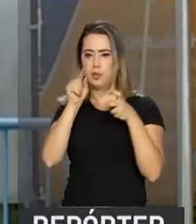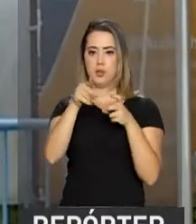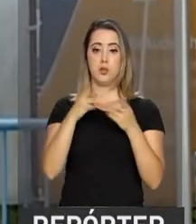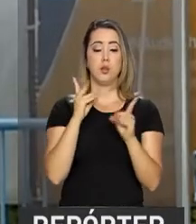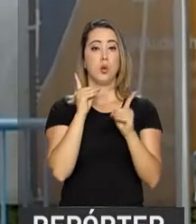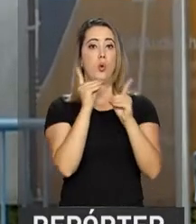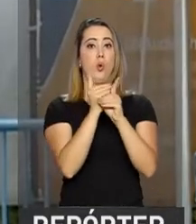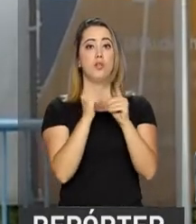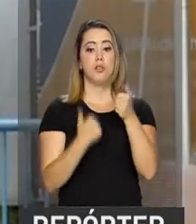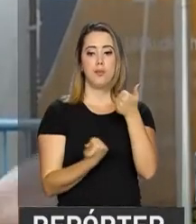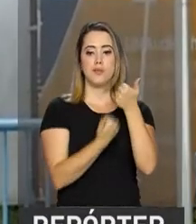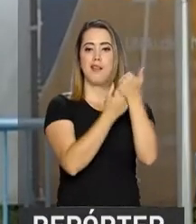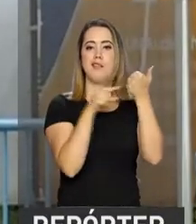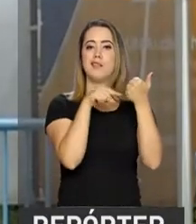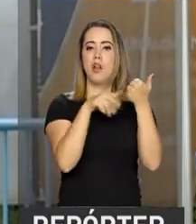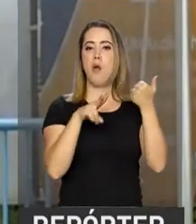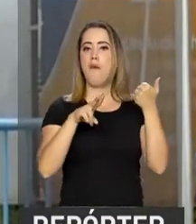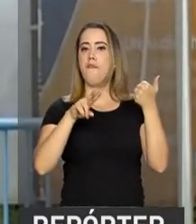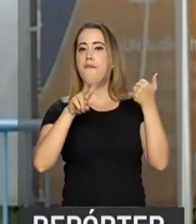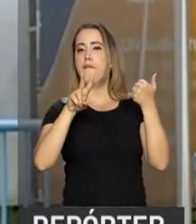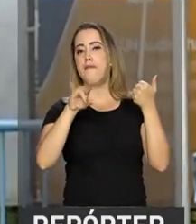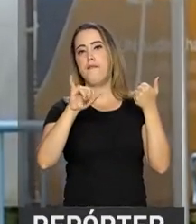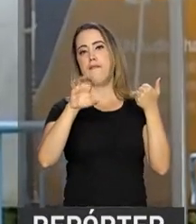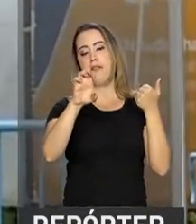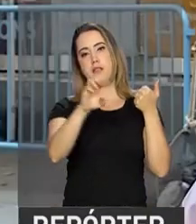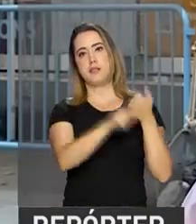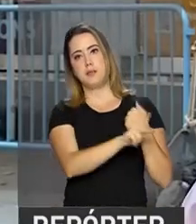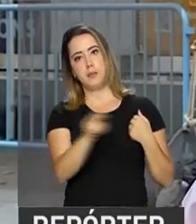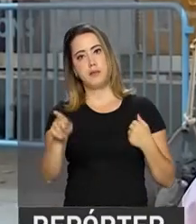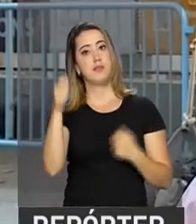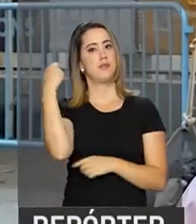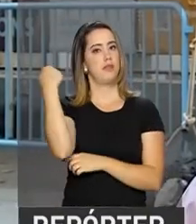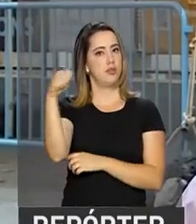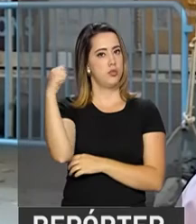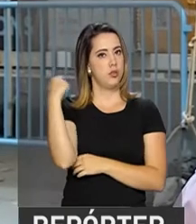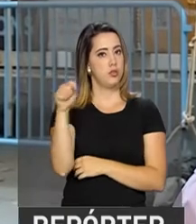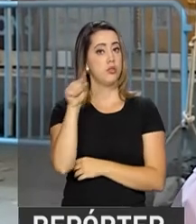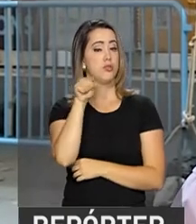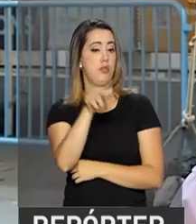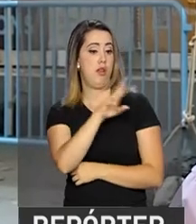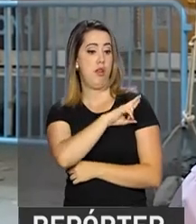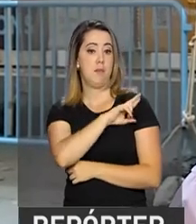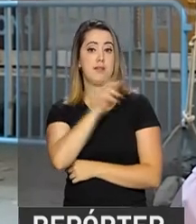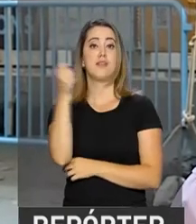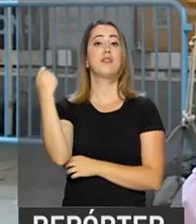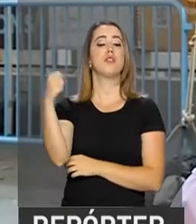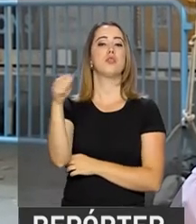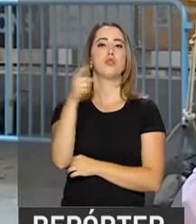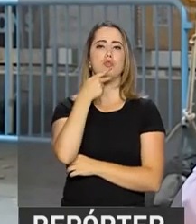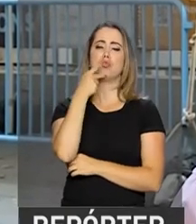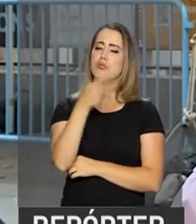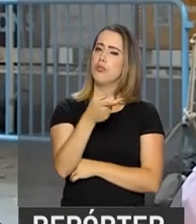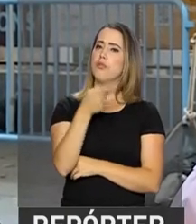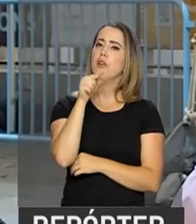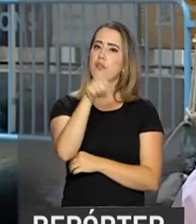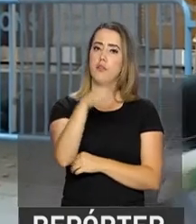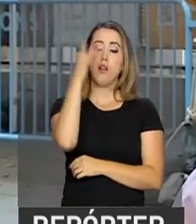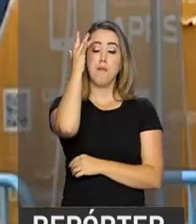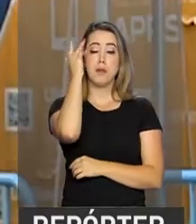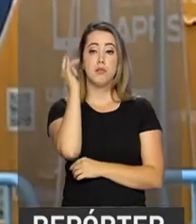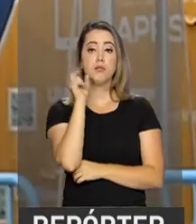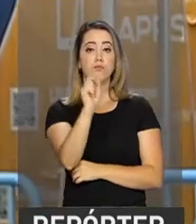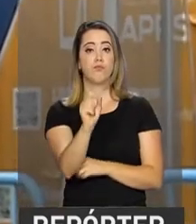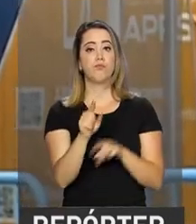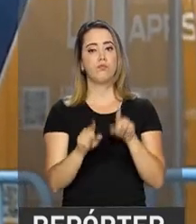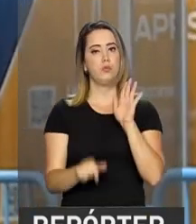a vice-presidente da Argentina deixando o prédio da ONU. Ela veio representando o seu país e vai discursar na Assembleia amanhã.